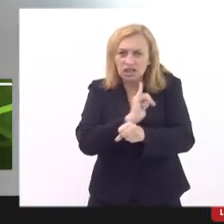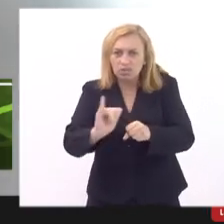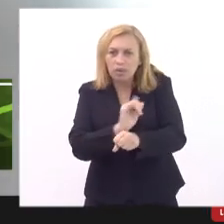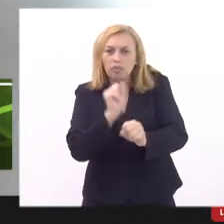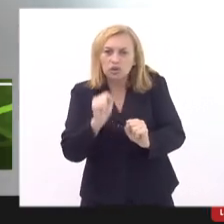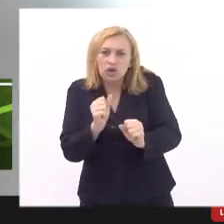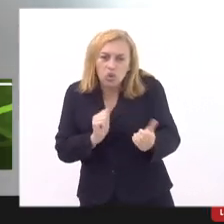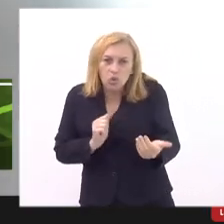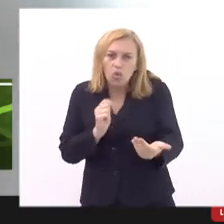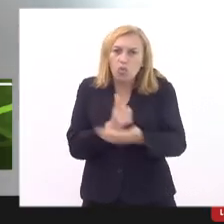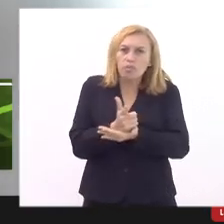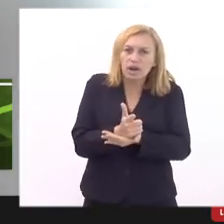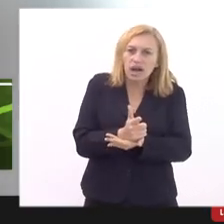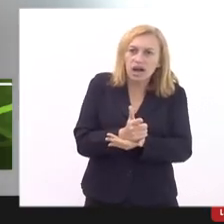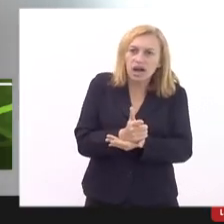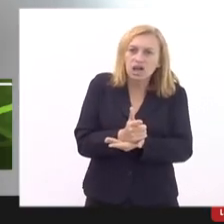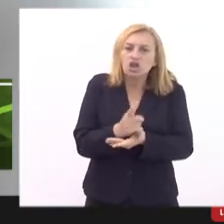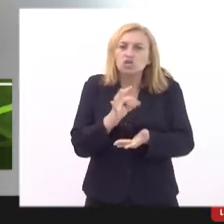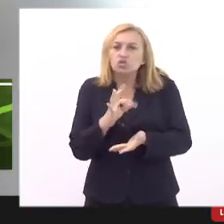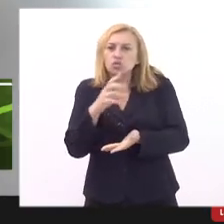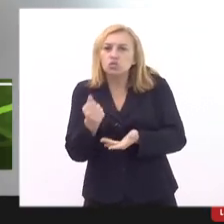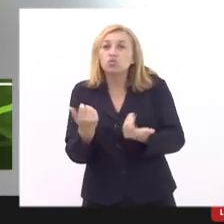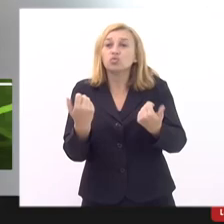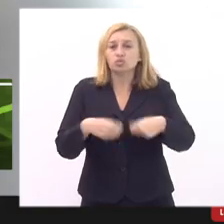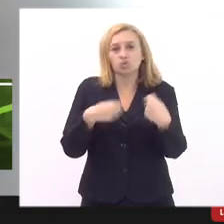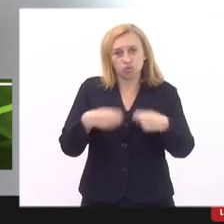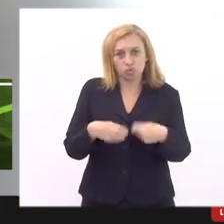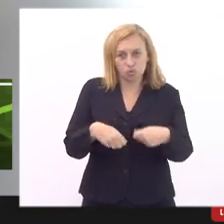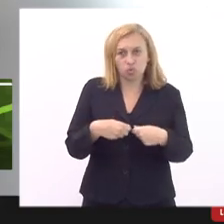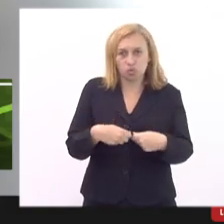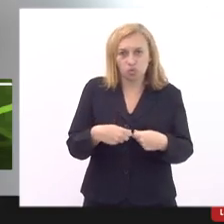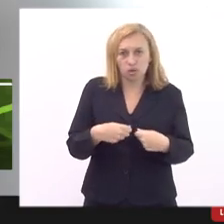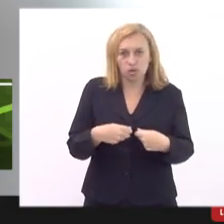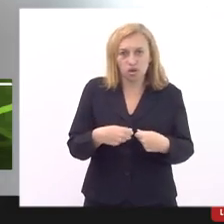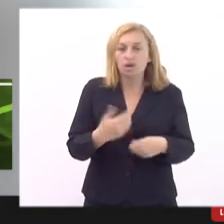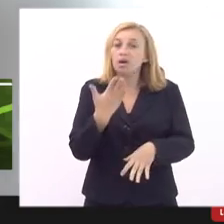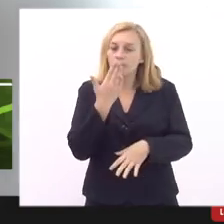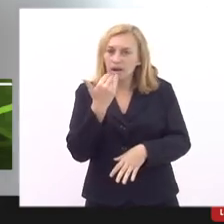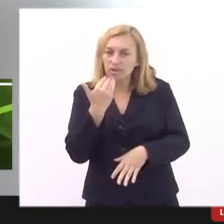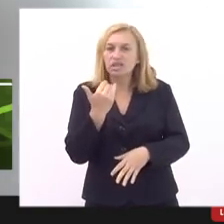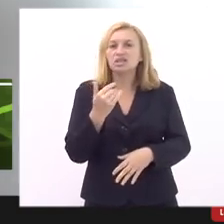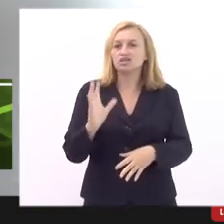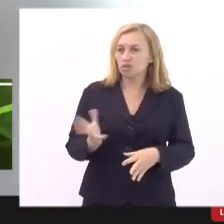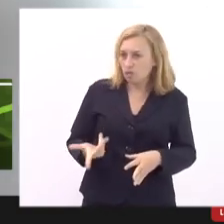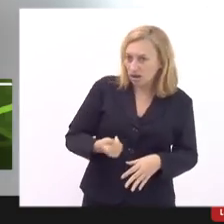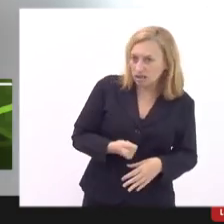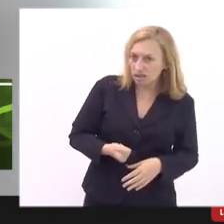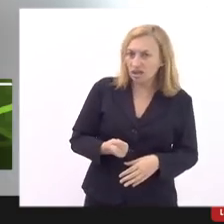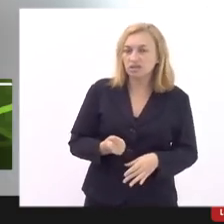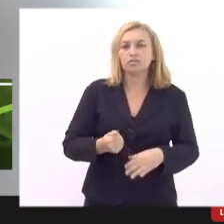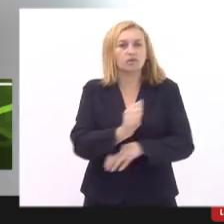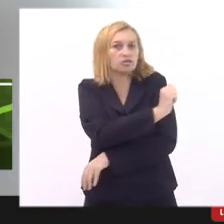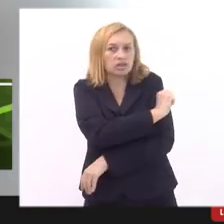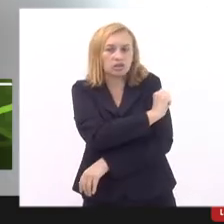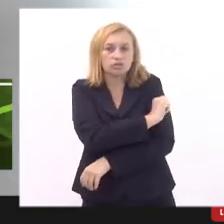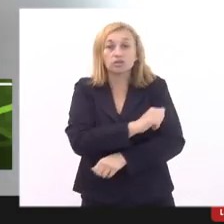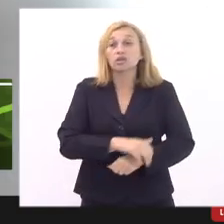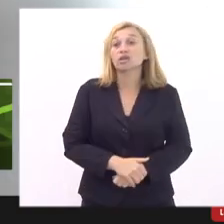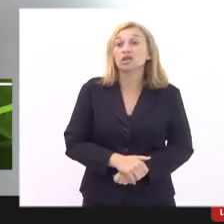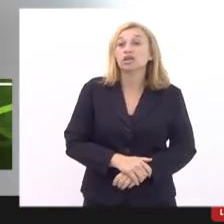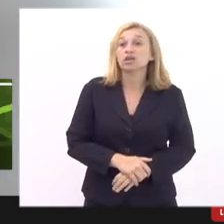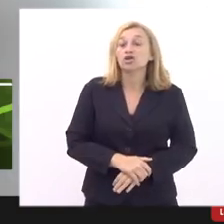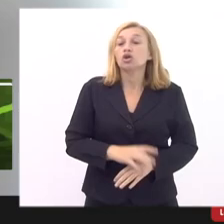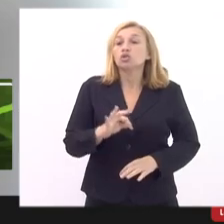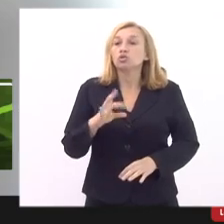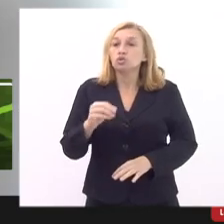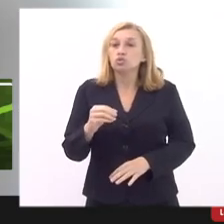daquilo que é o esperado né para uma alimentação adequada desses estudantes aquilo que é